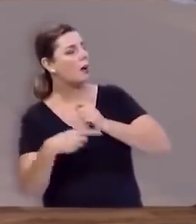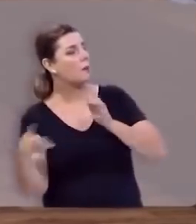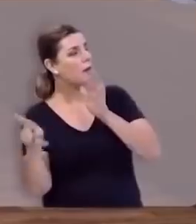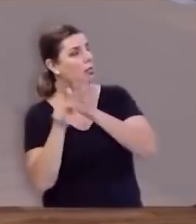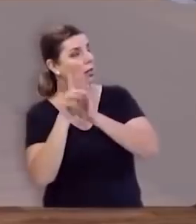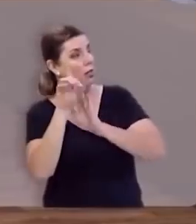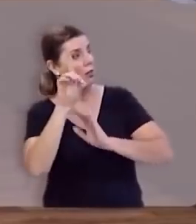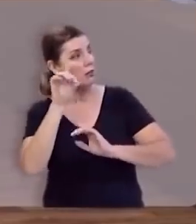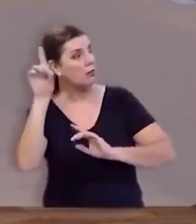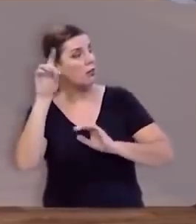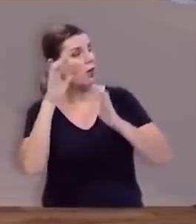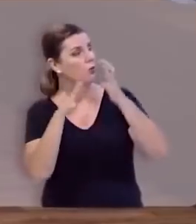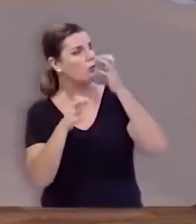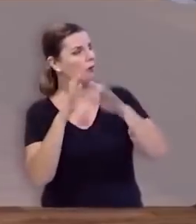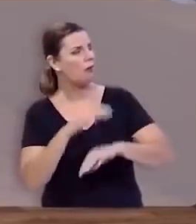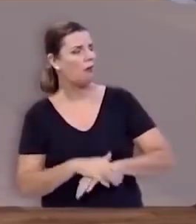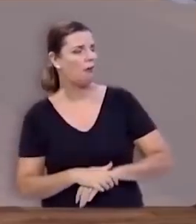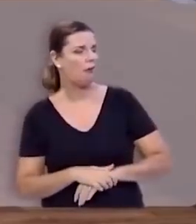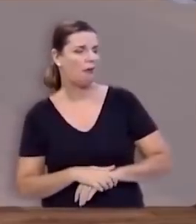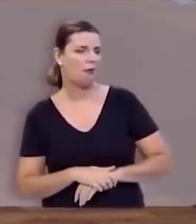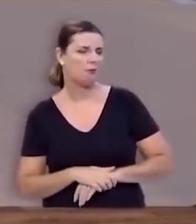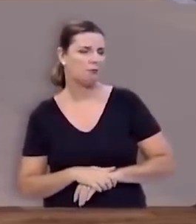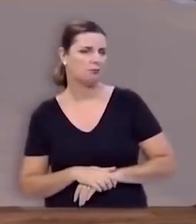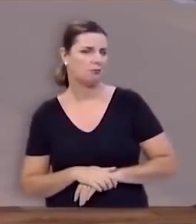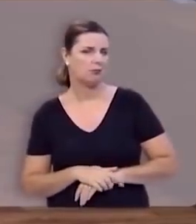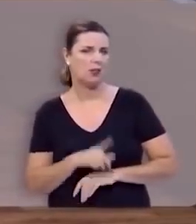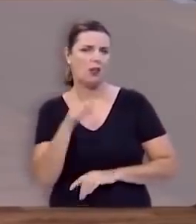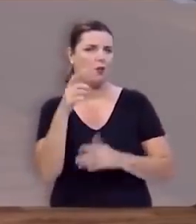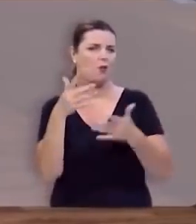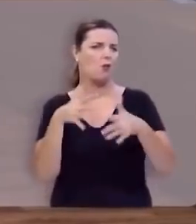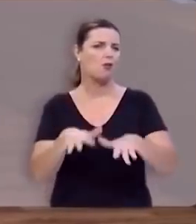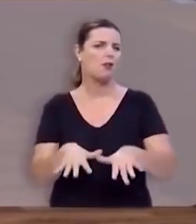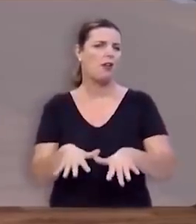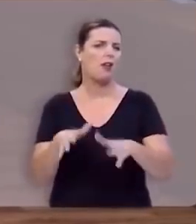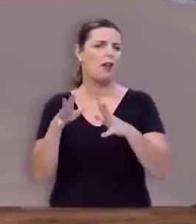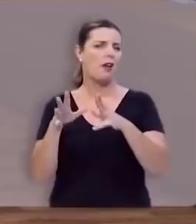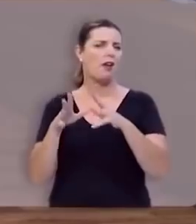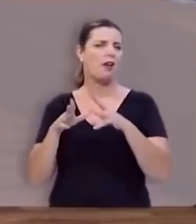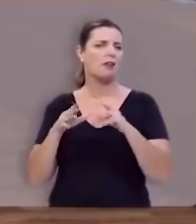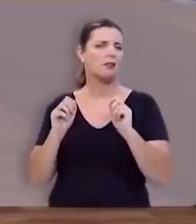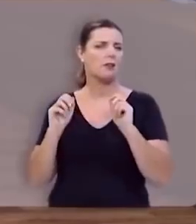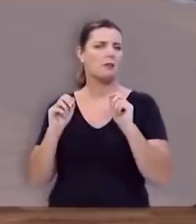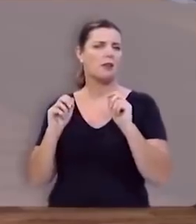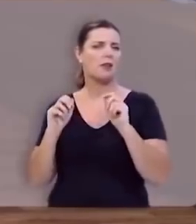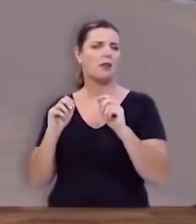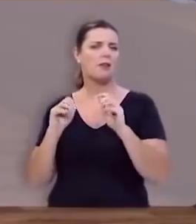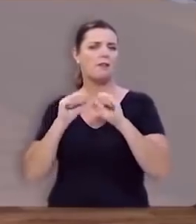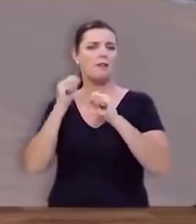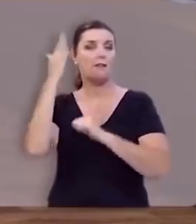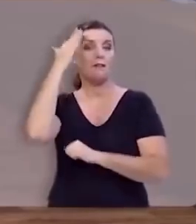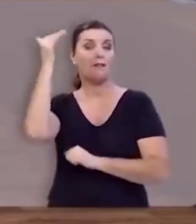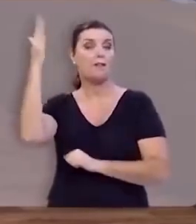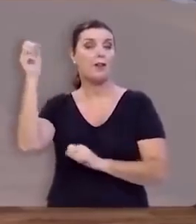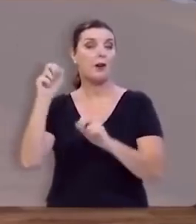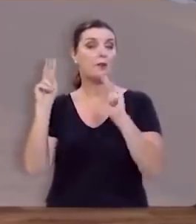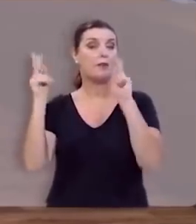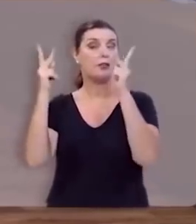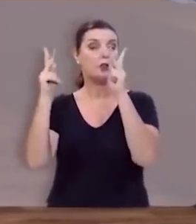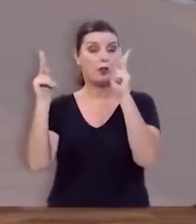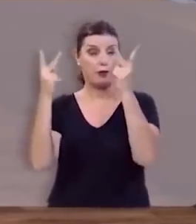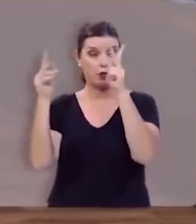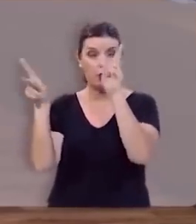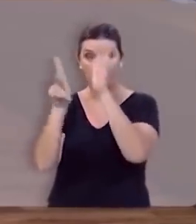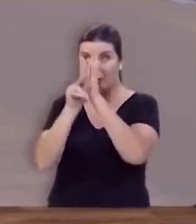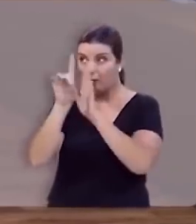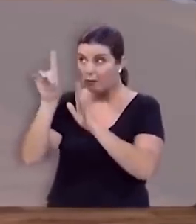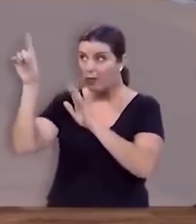é a guerra. Não queira receber os louros da vitória. A vitória vem de